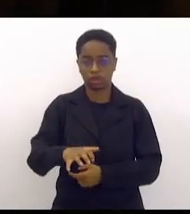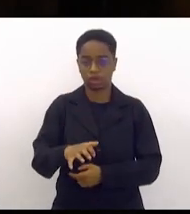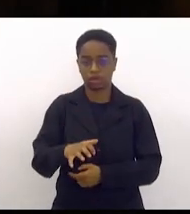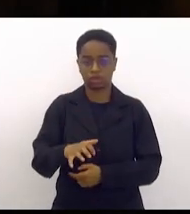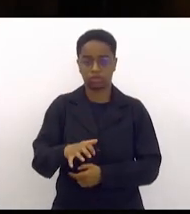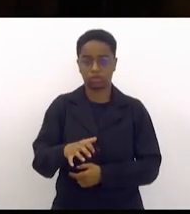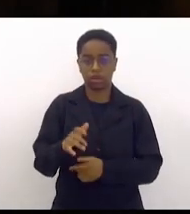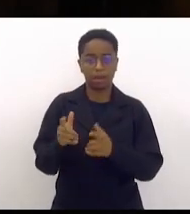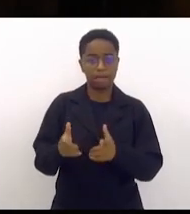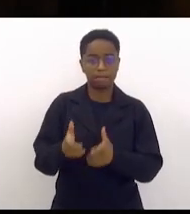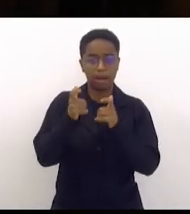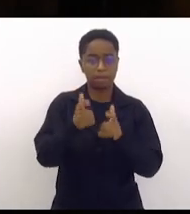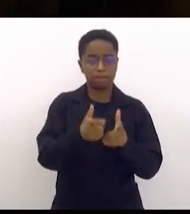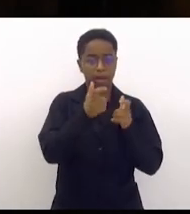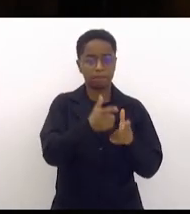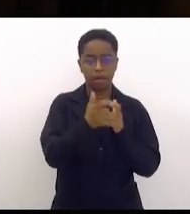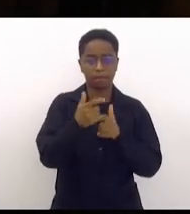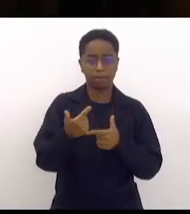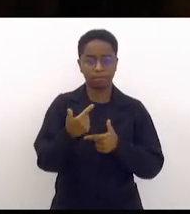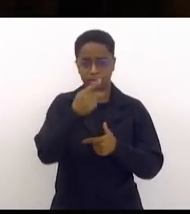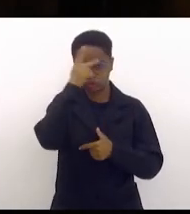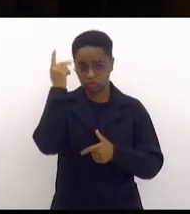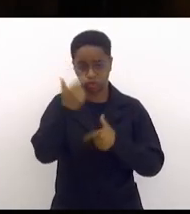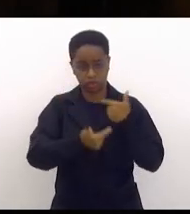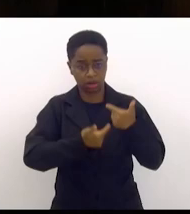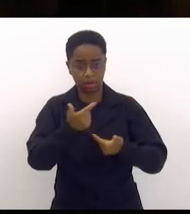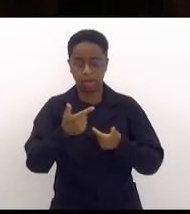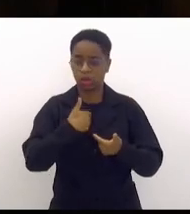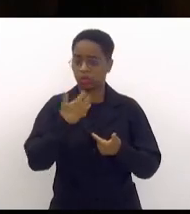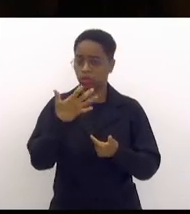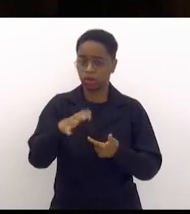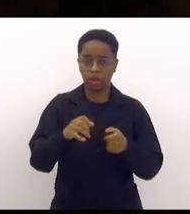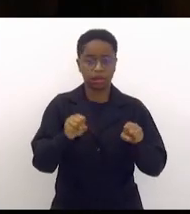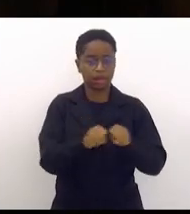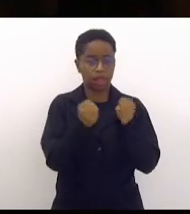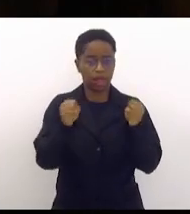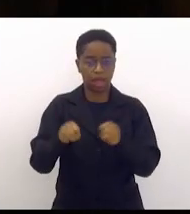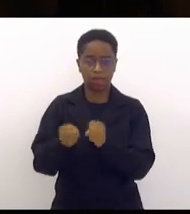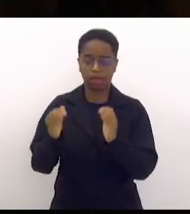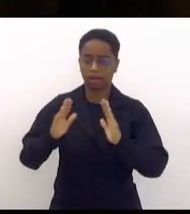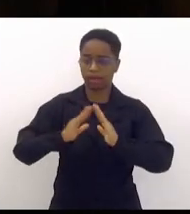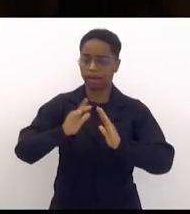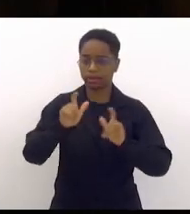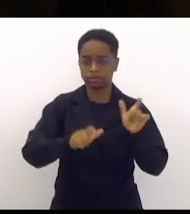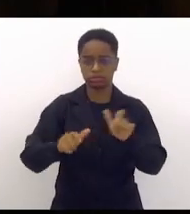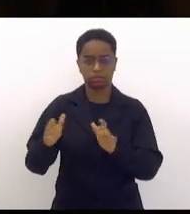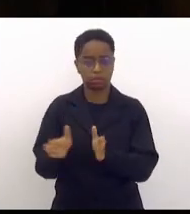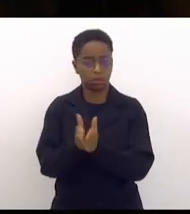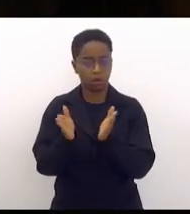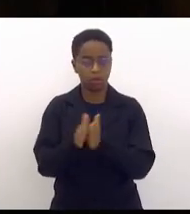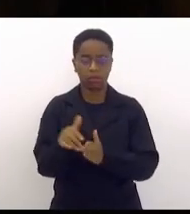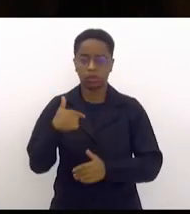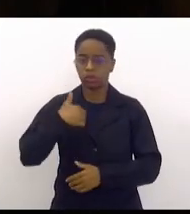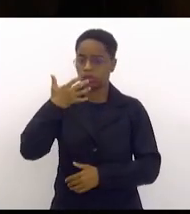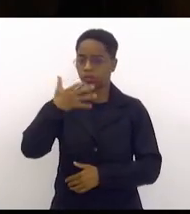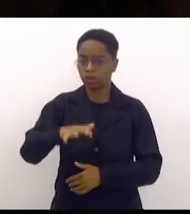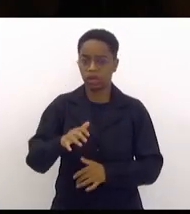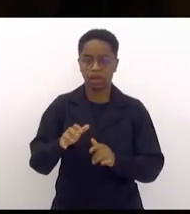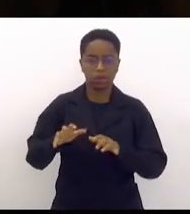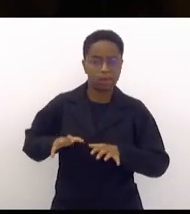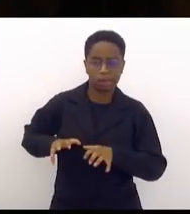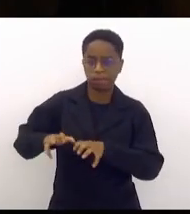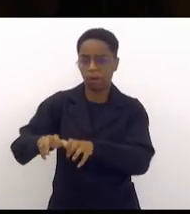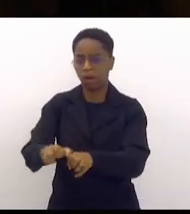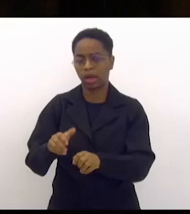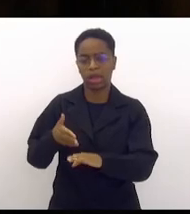atire em trabalhador não quero que quebre a residência dos pobres não quero que faça invasão